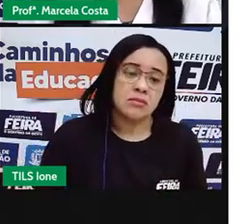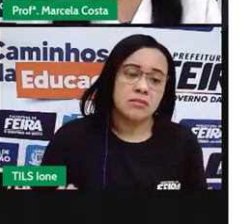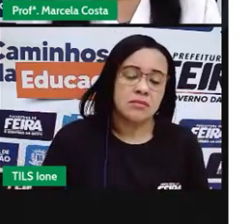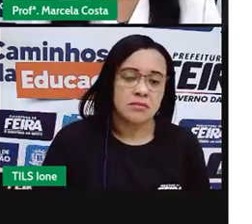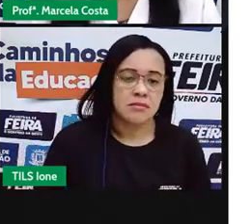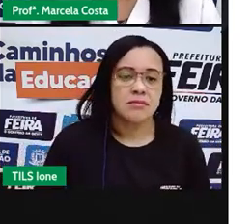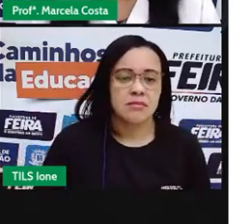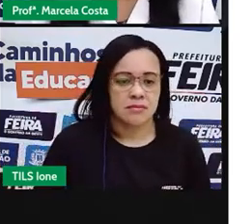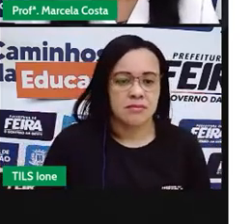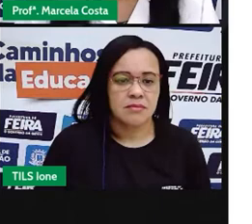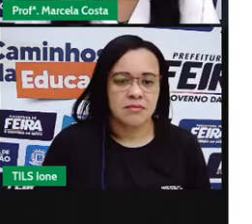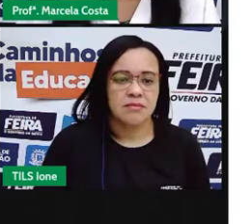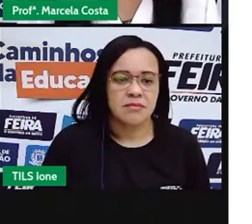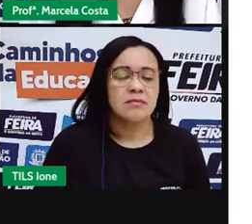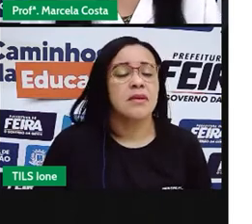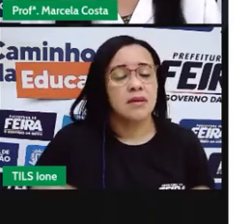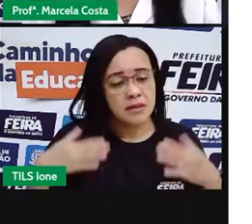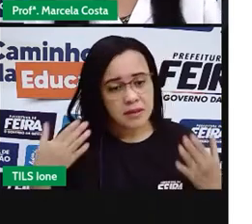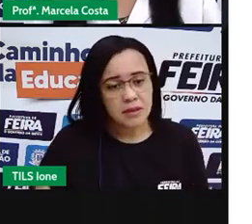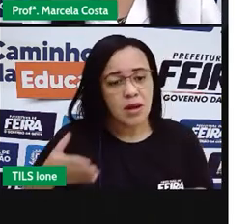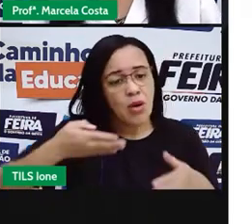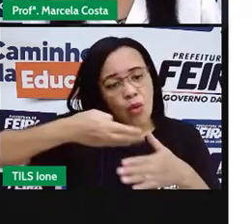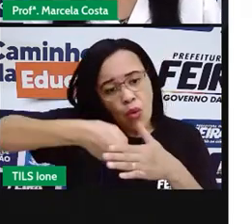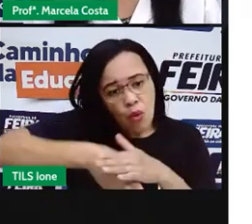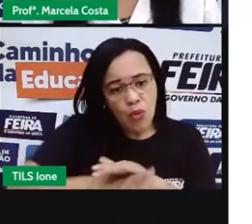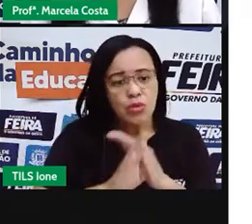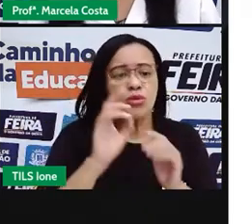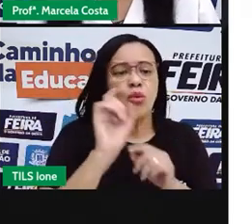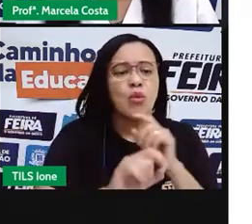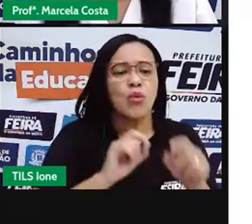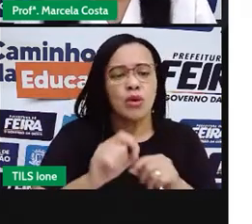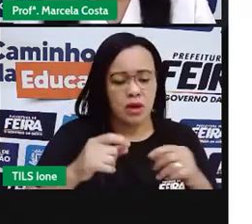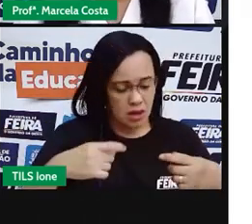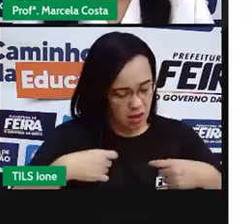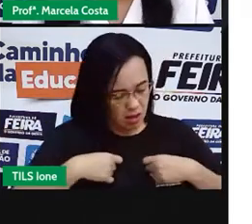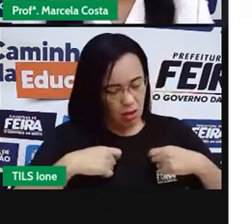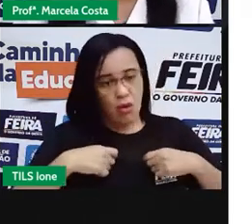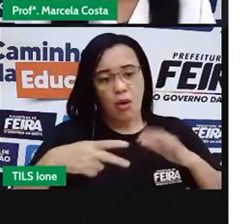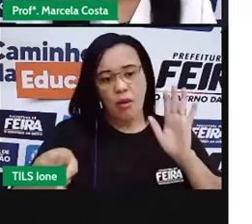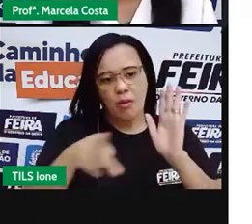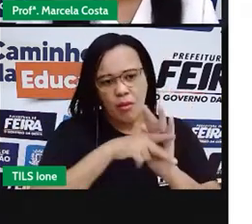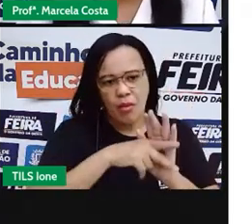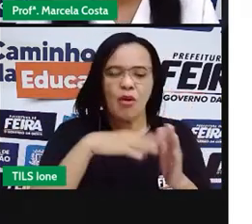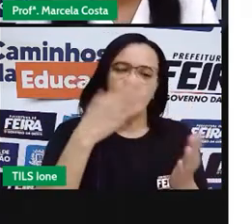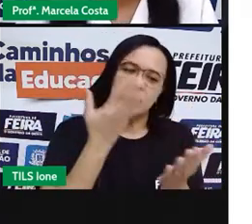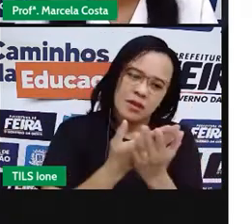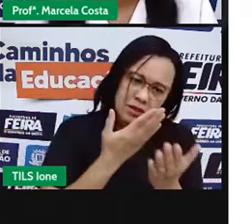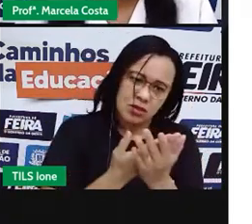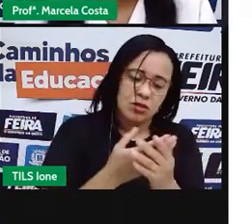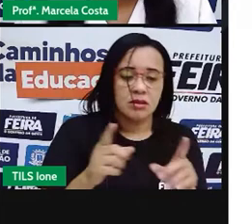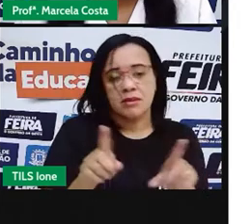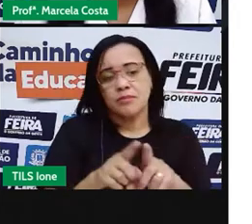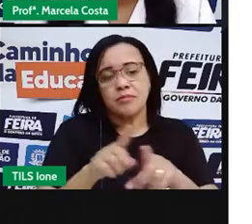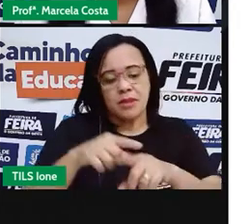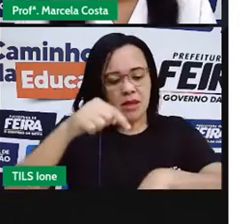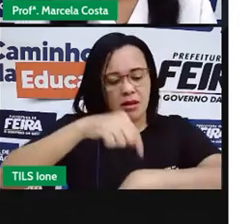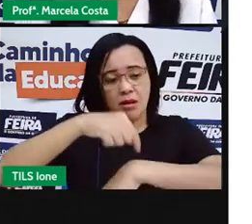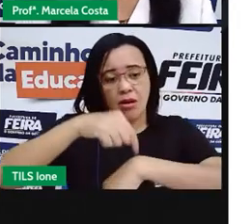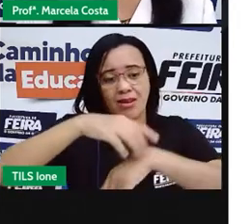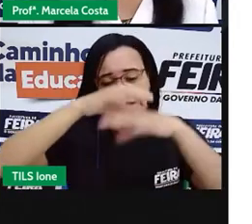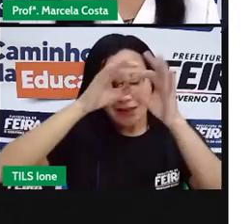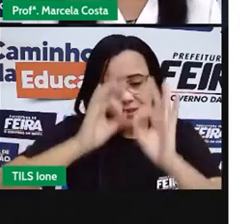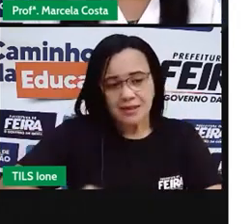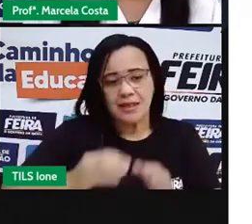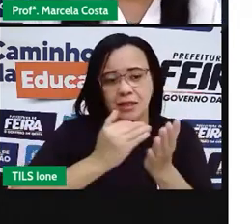Então, geralmente, na escola, as vão com uniforme, tem um horário para começar a aula,